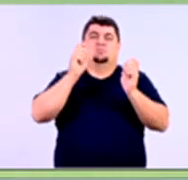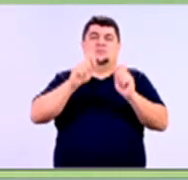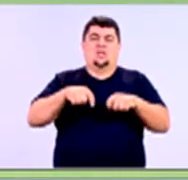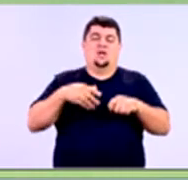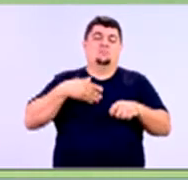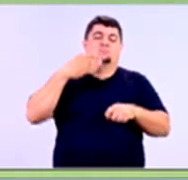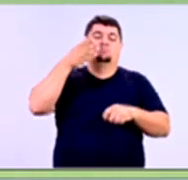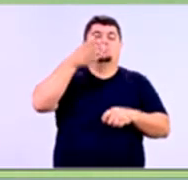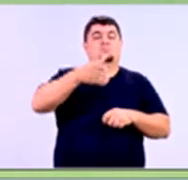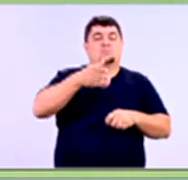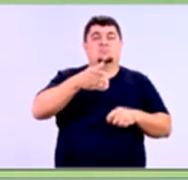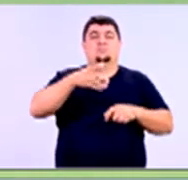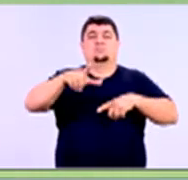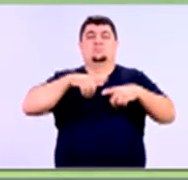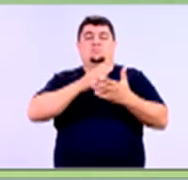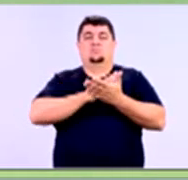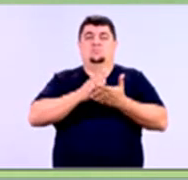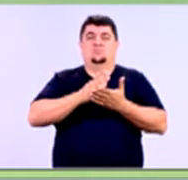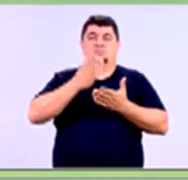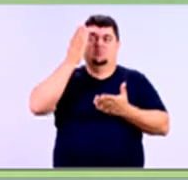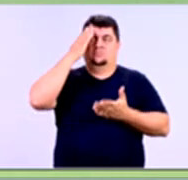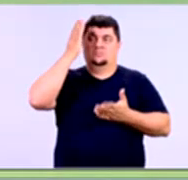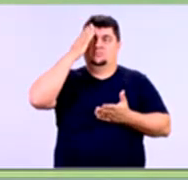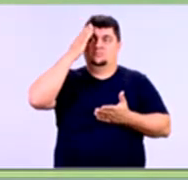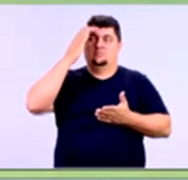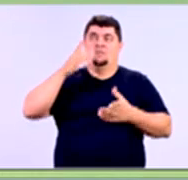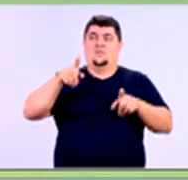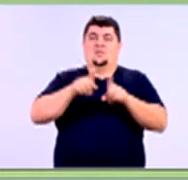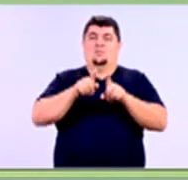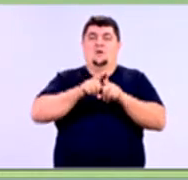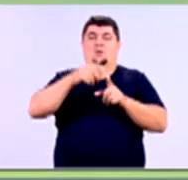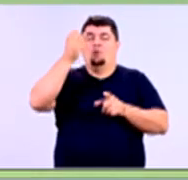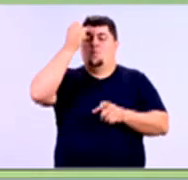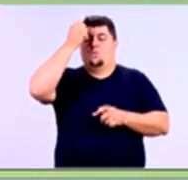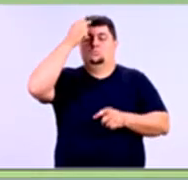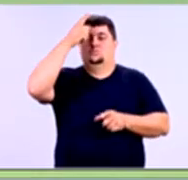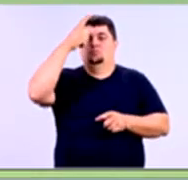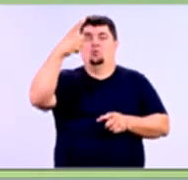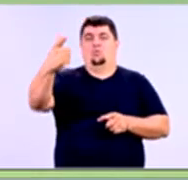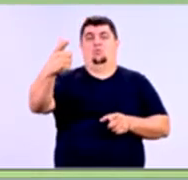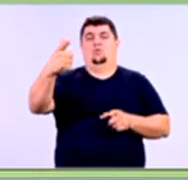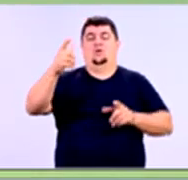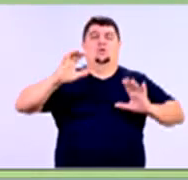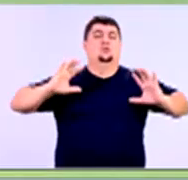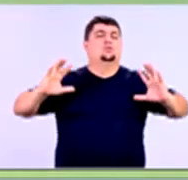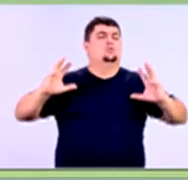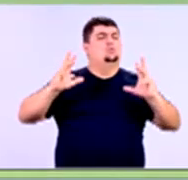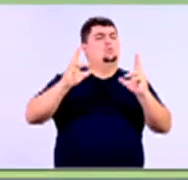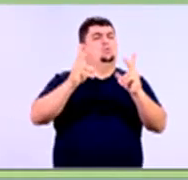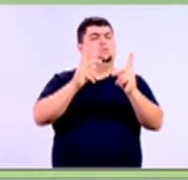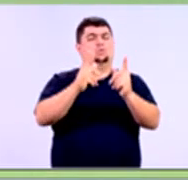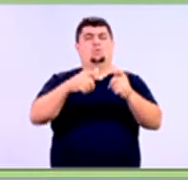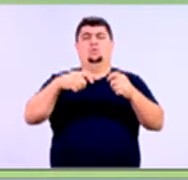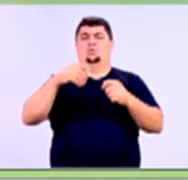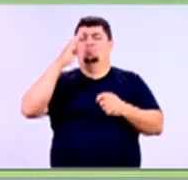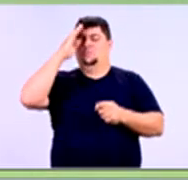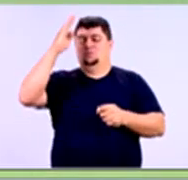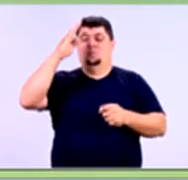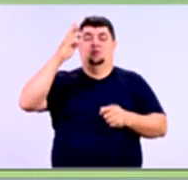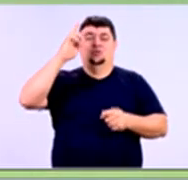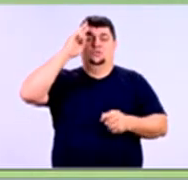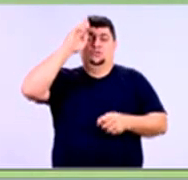formação. E a cultura para a gestão de risco envolvendo todos, principalmente a direção.